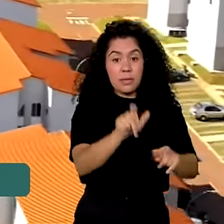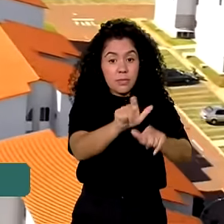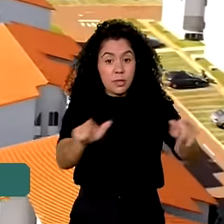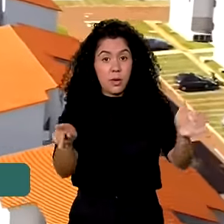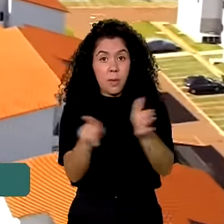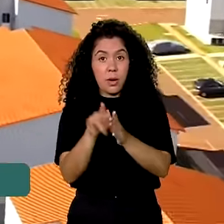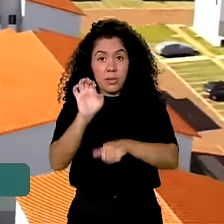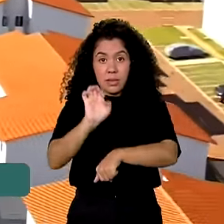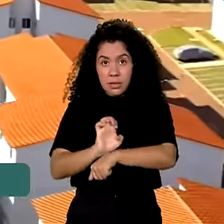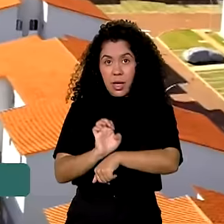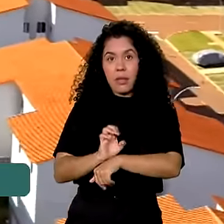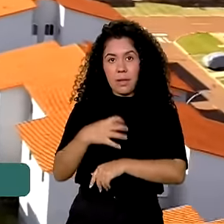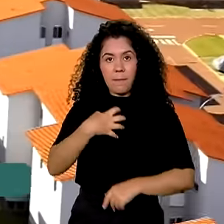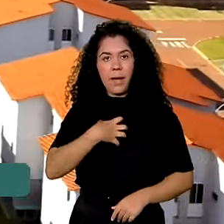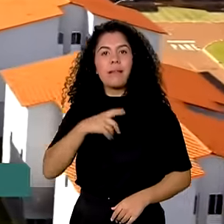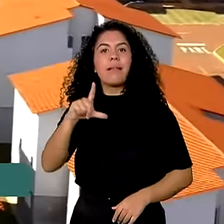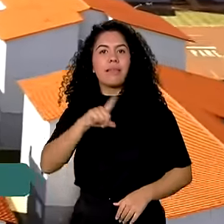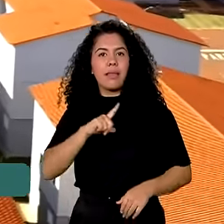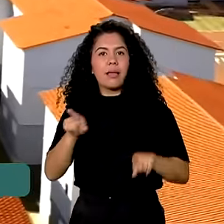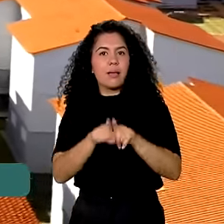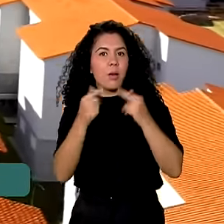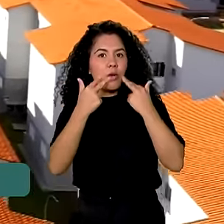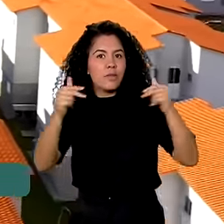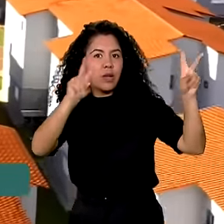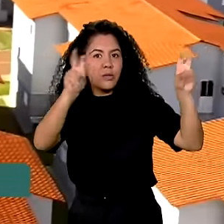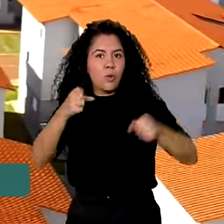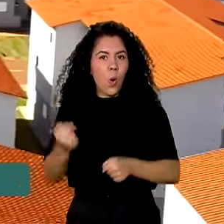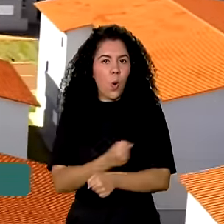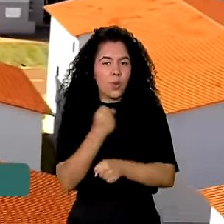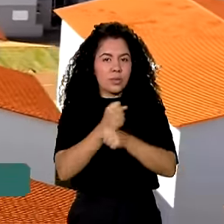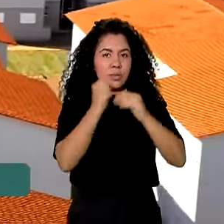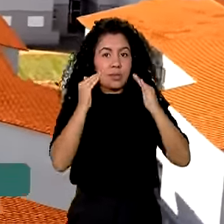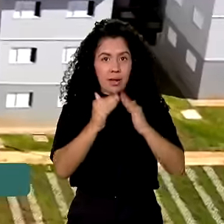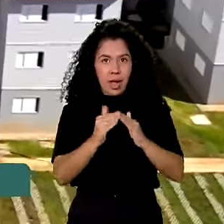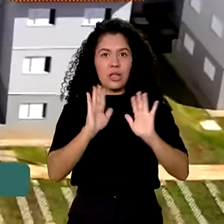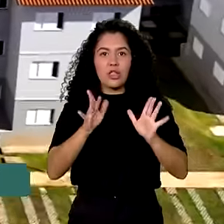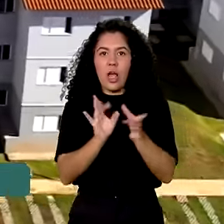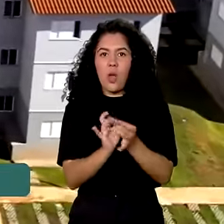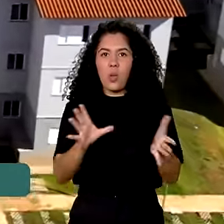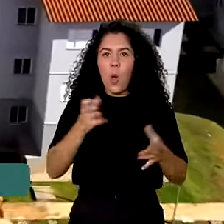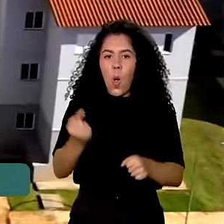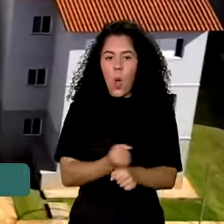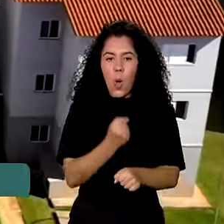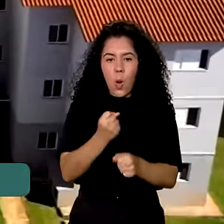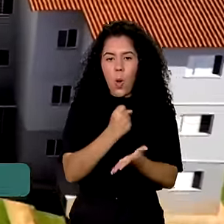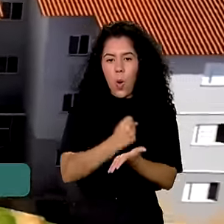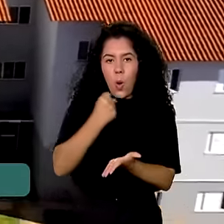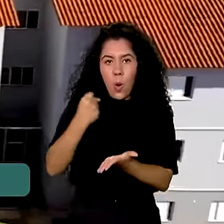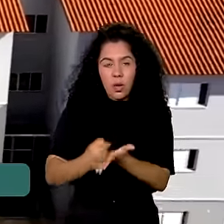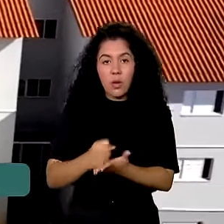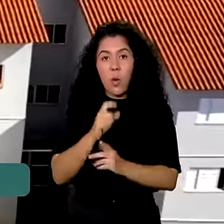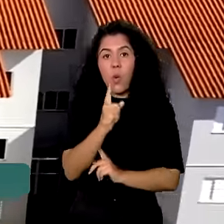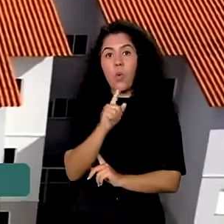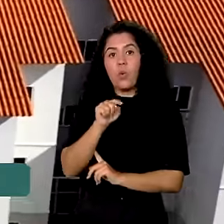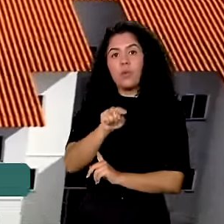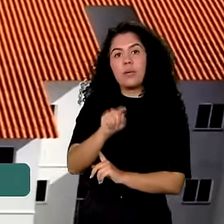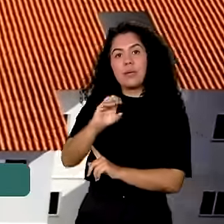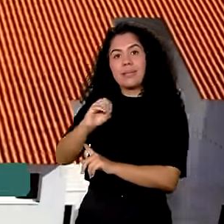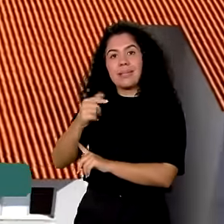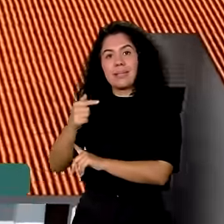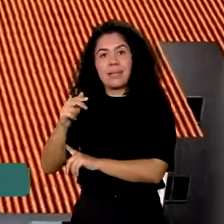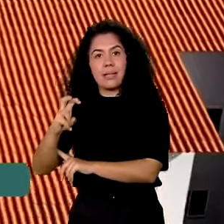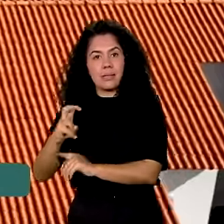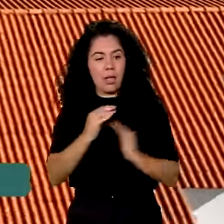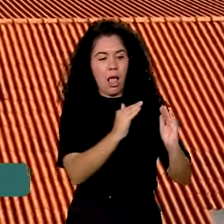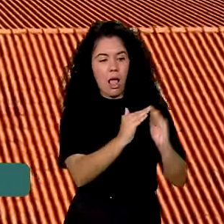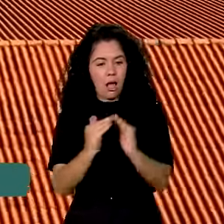Minha Casa Minha Vida. O Ministério das Cidades autorizou a contratação de 1.075 unidades habitacionais.